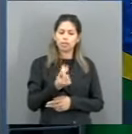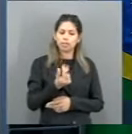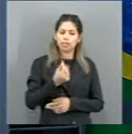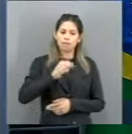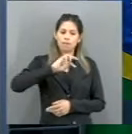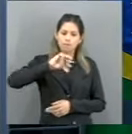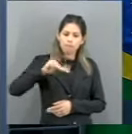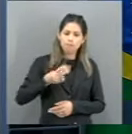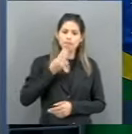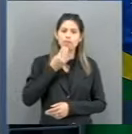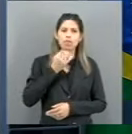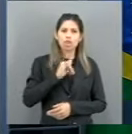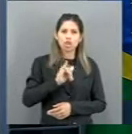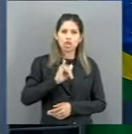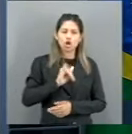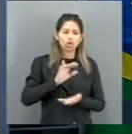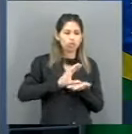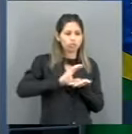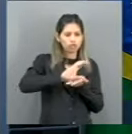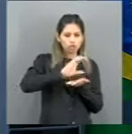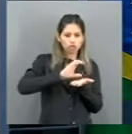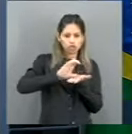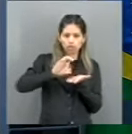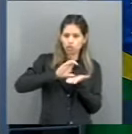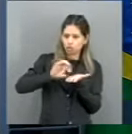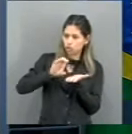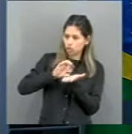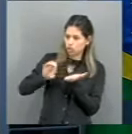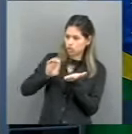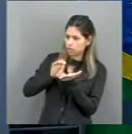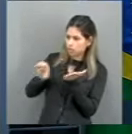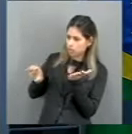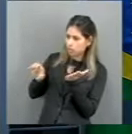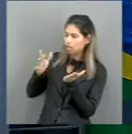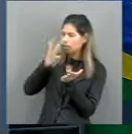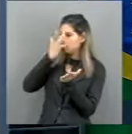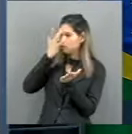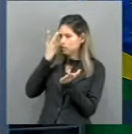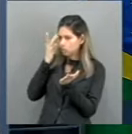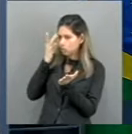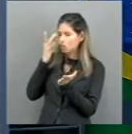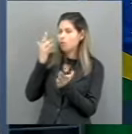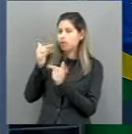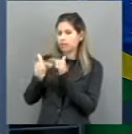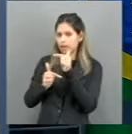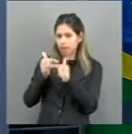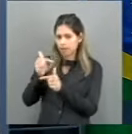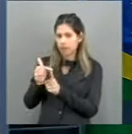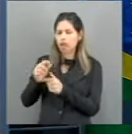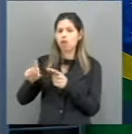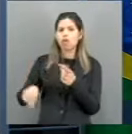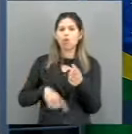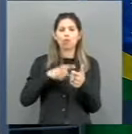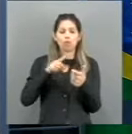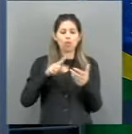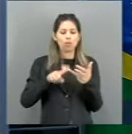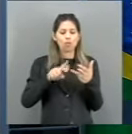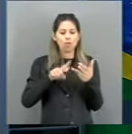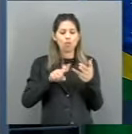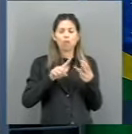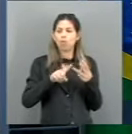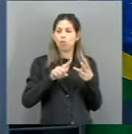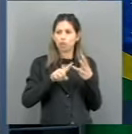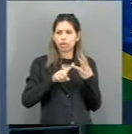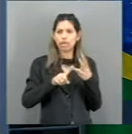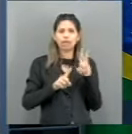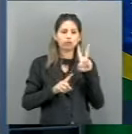para os trabalhadores e os outros 5 milhões serão para investir no combate ao trabalho